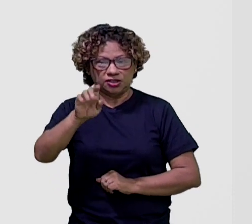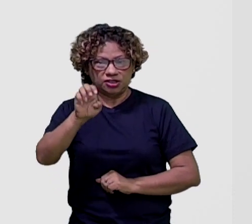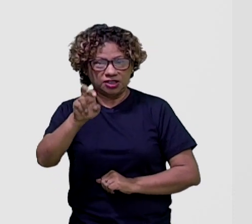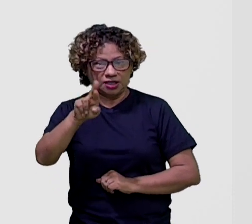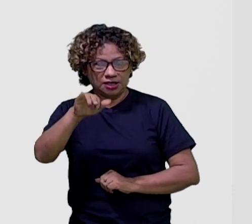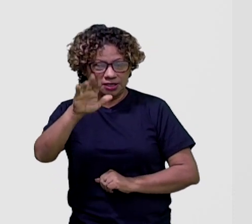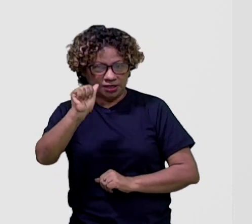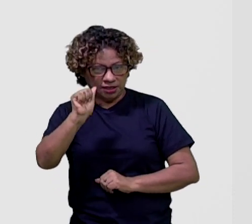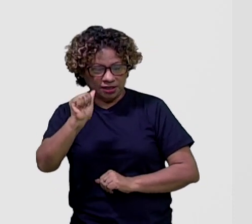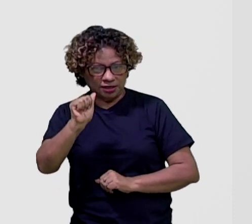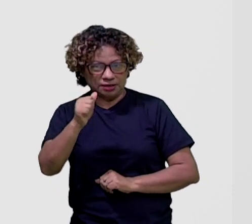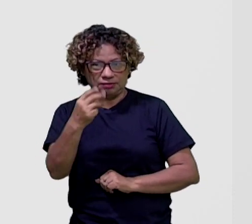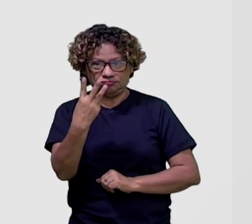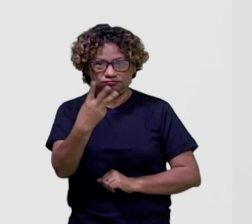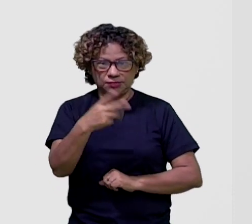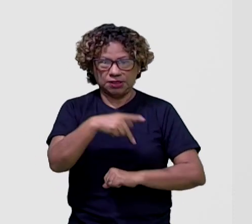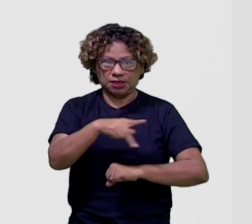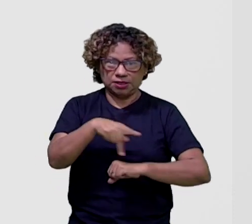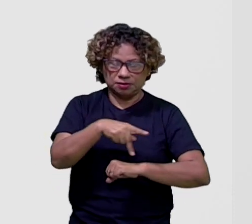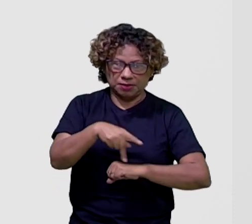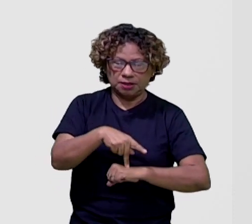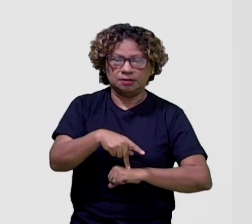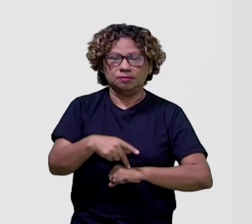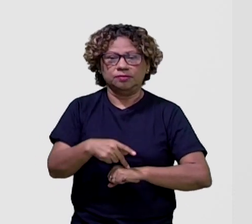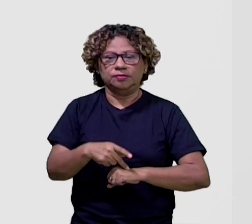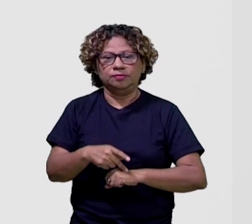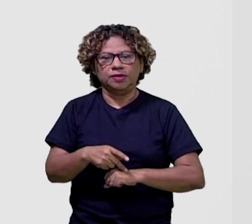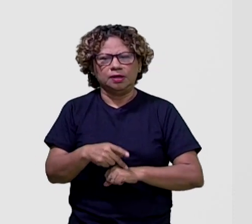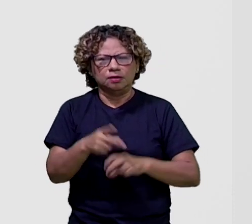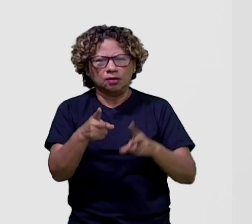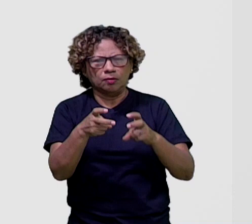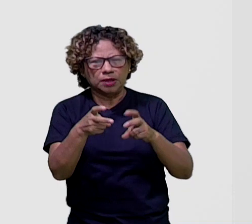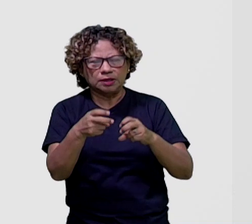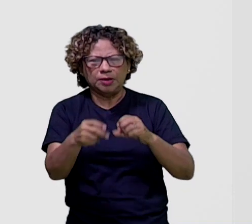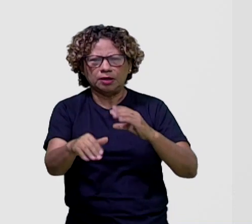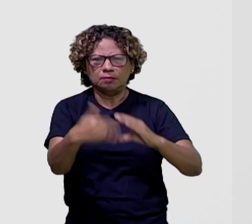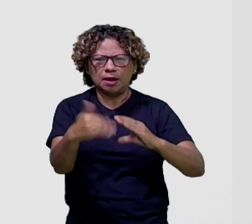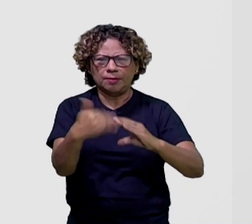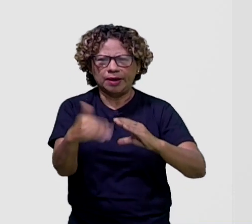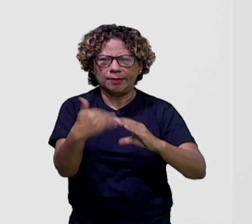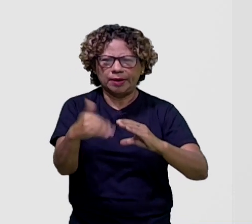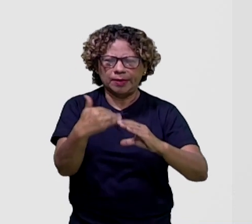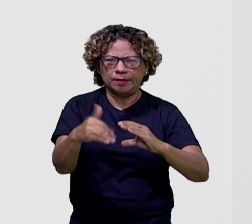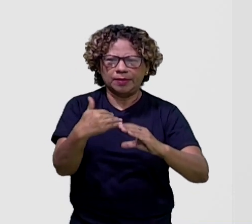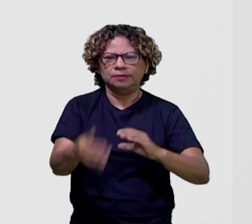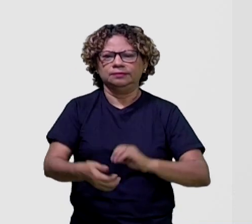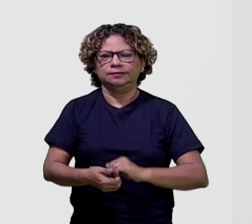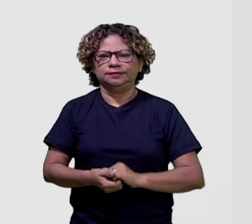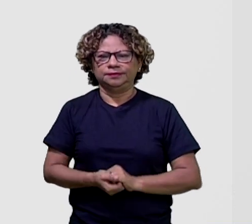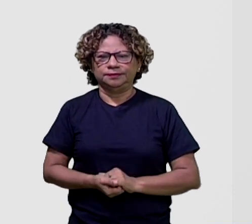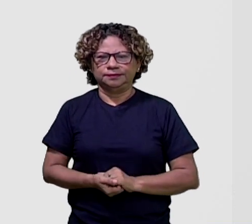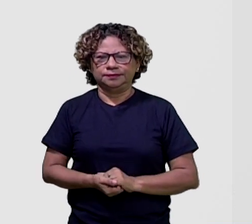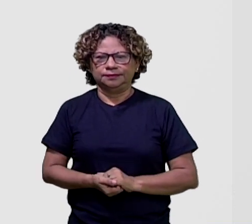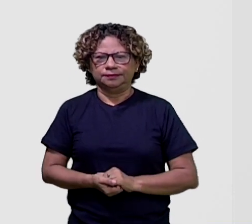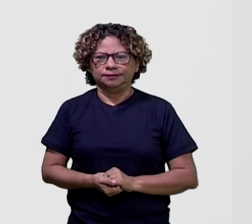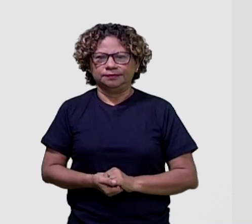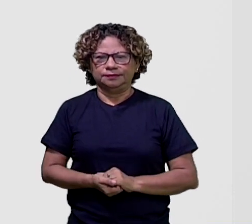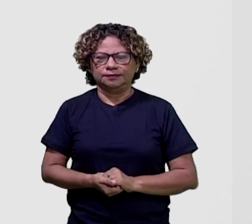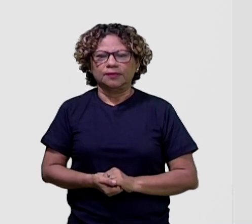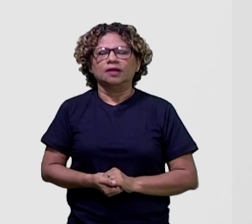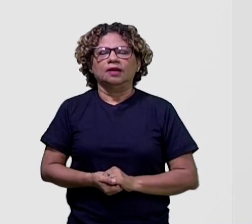Nollywood. O que vocês acham? Estou vendo aí muitas alternativas em relação...